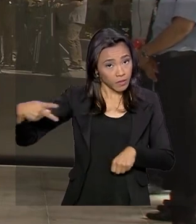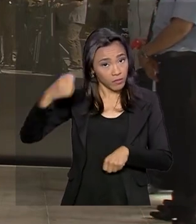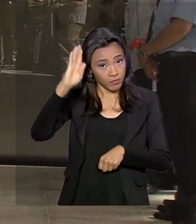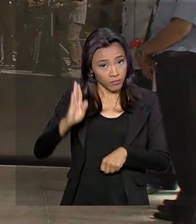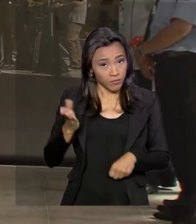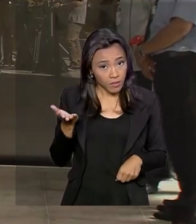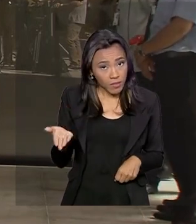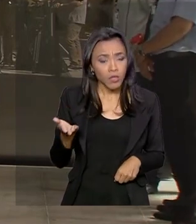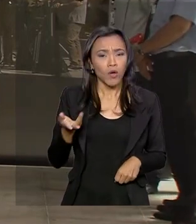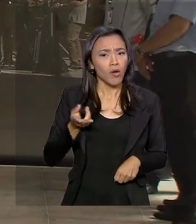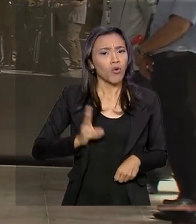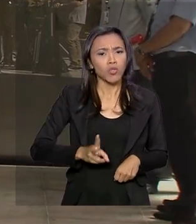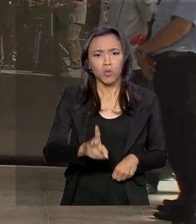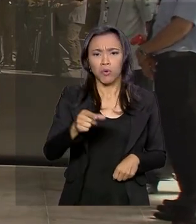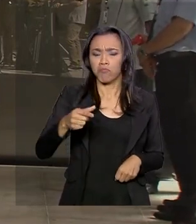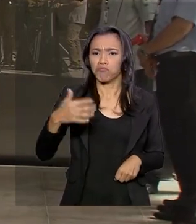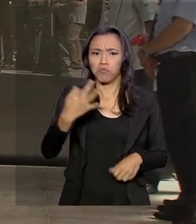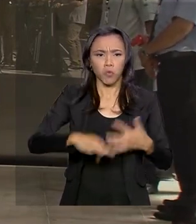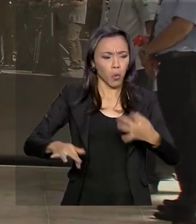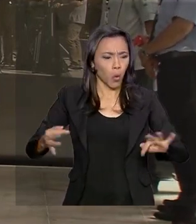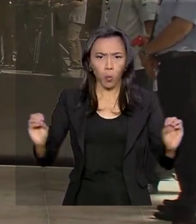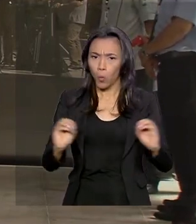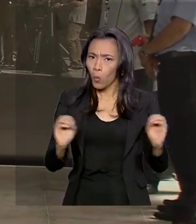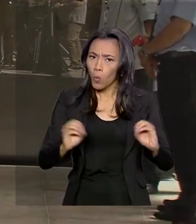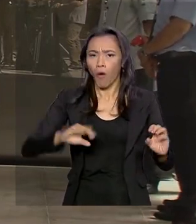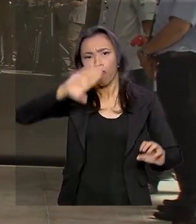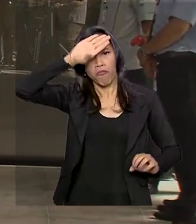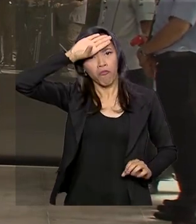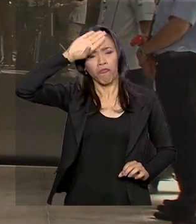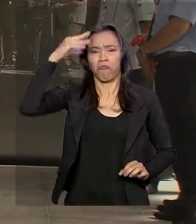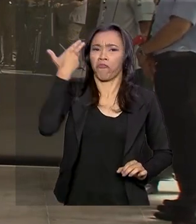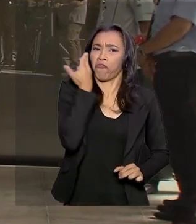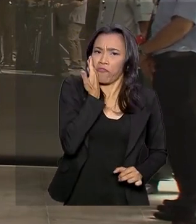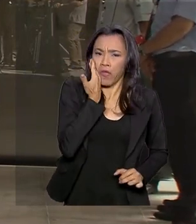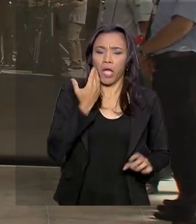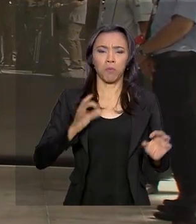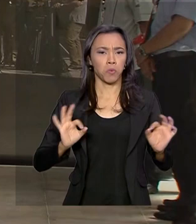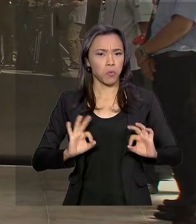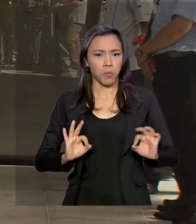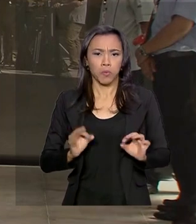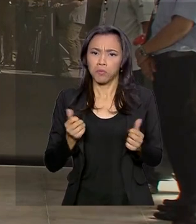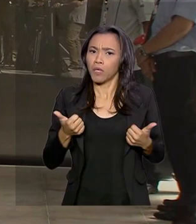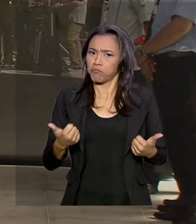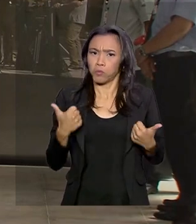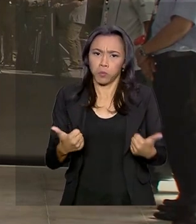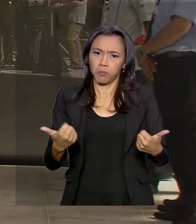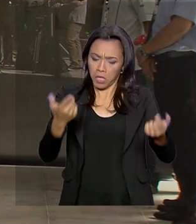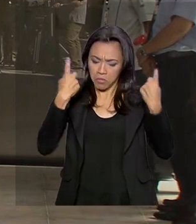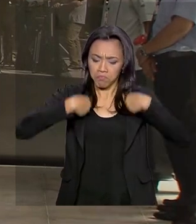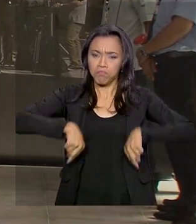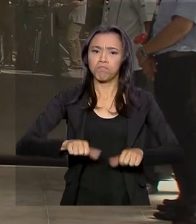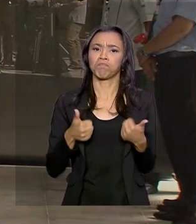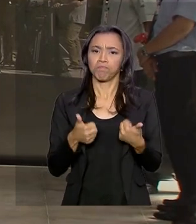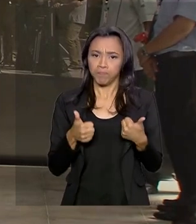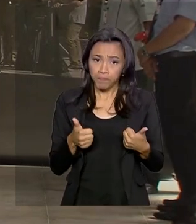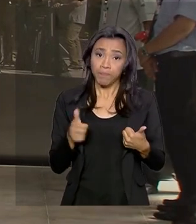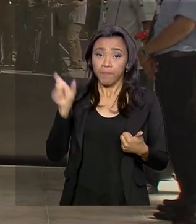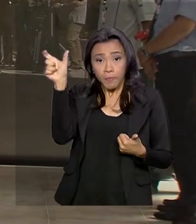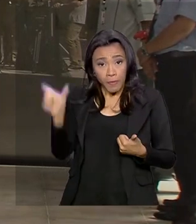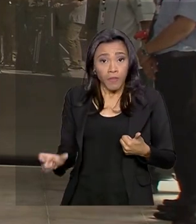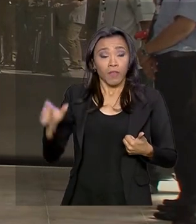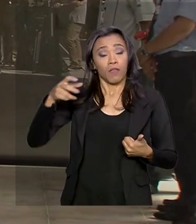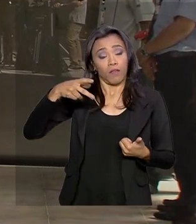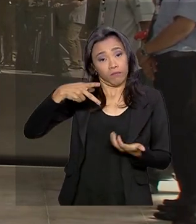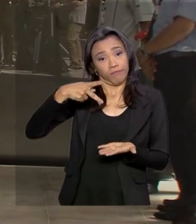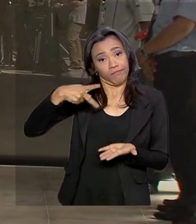sem dor, sem febre e sem disfunções orgânicas. Nas últimas 12 horas, o quadro clínico do presidente da